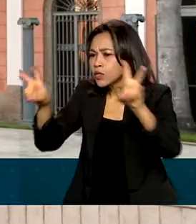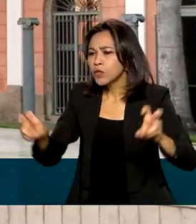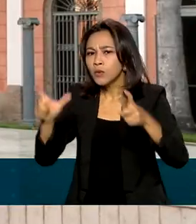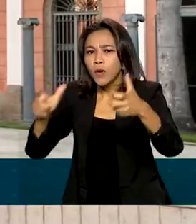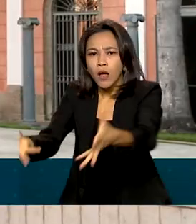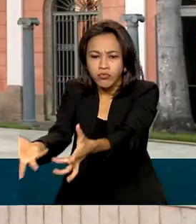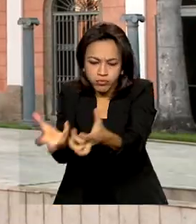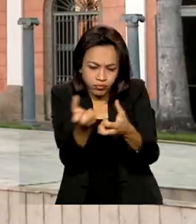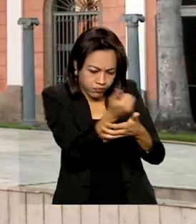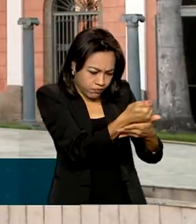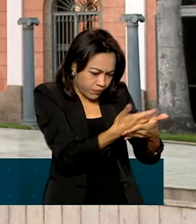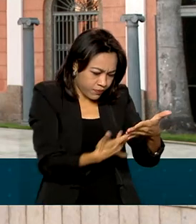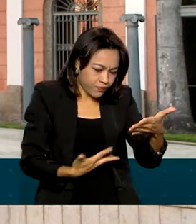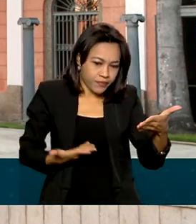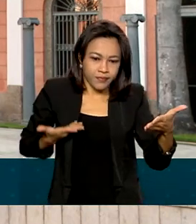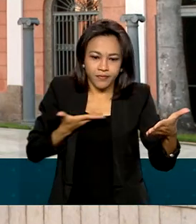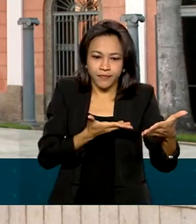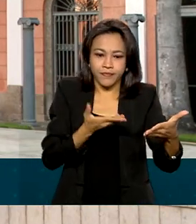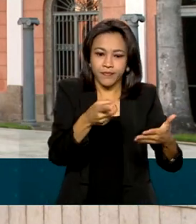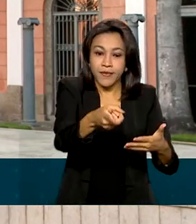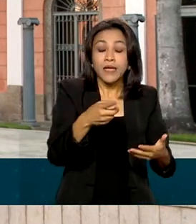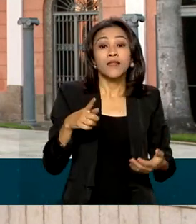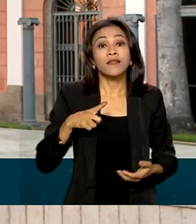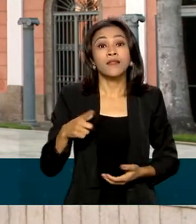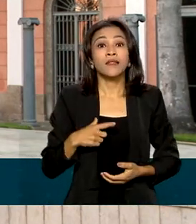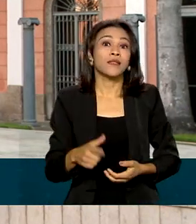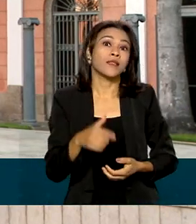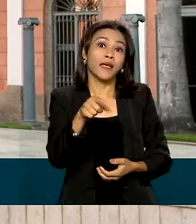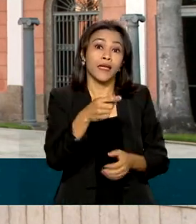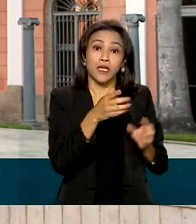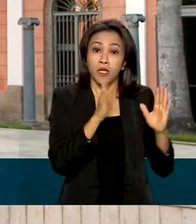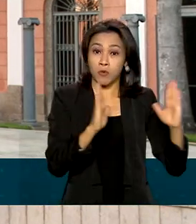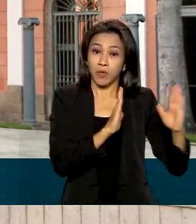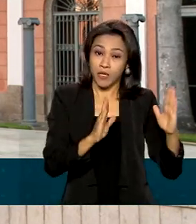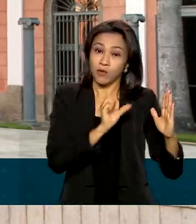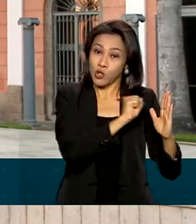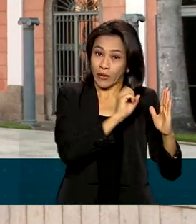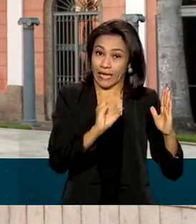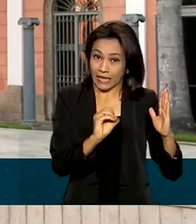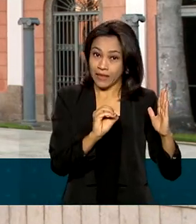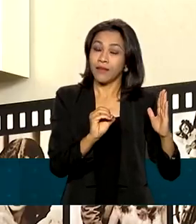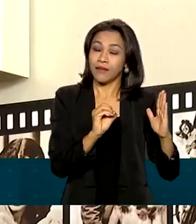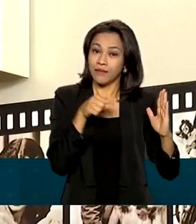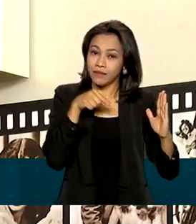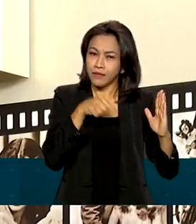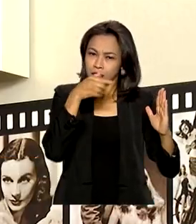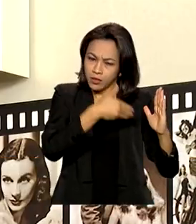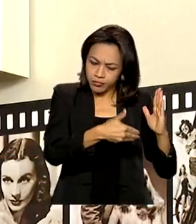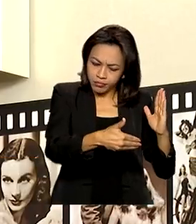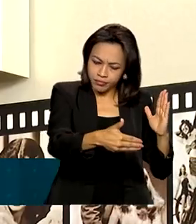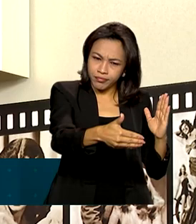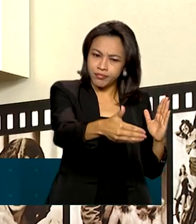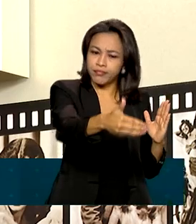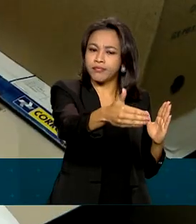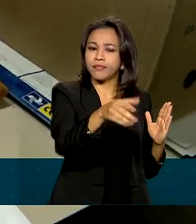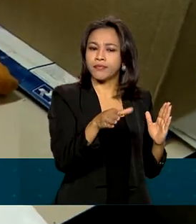A sessão de filmes tem duas décadas muito importantes. A década de 80, logicamente, foi esse começo, criando